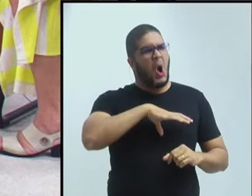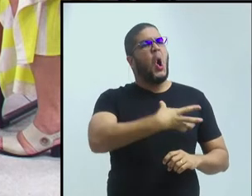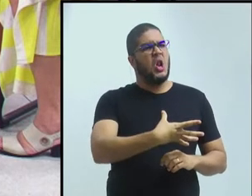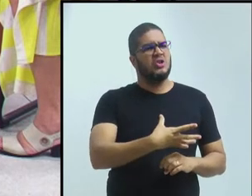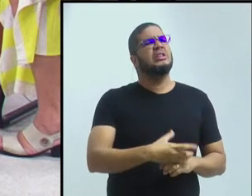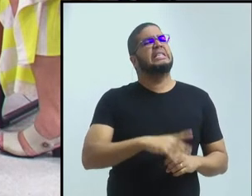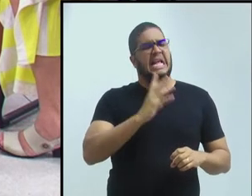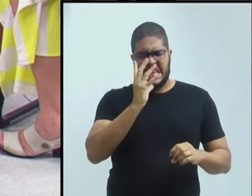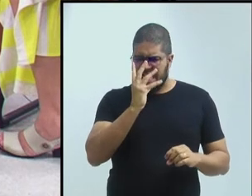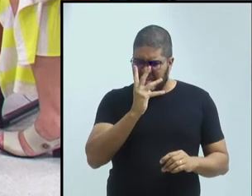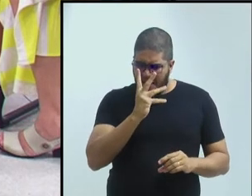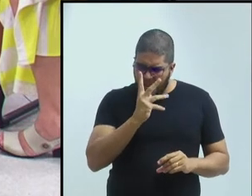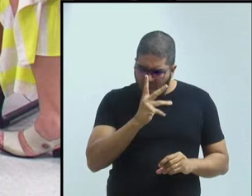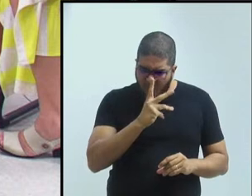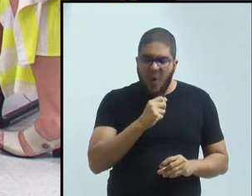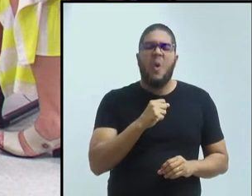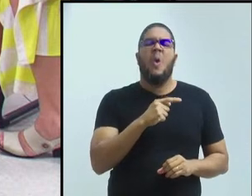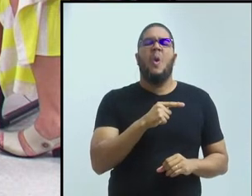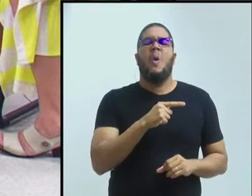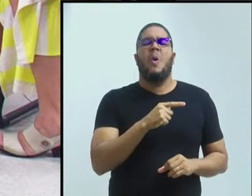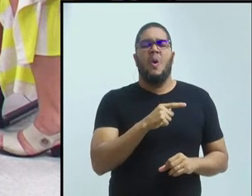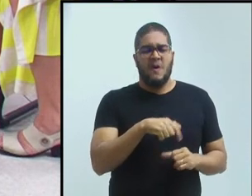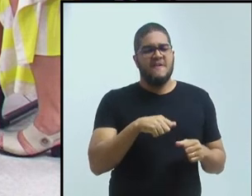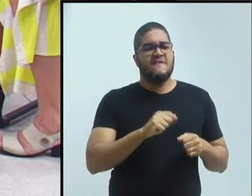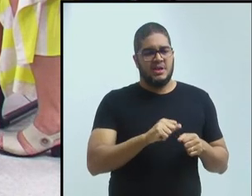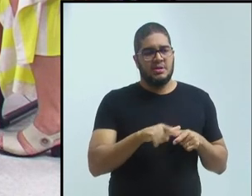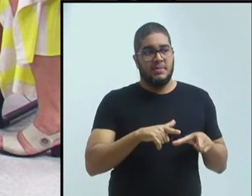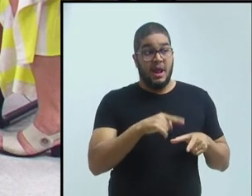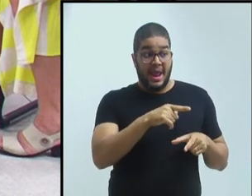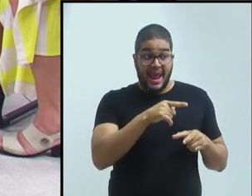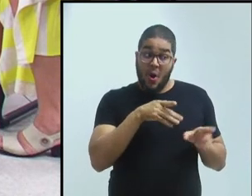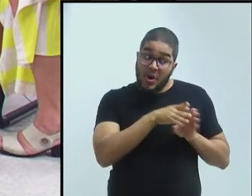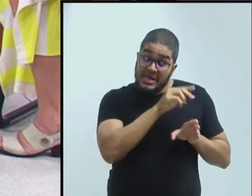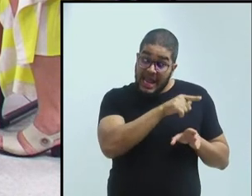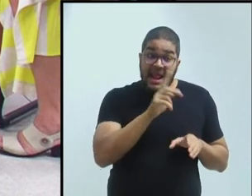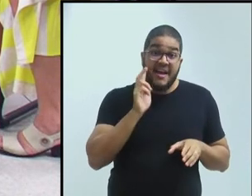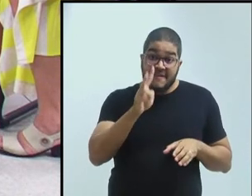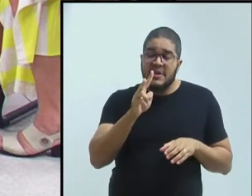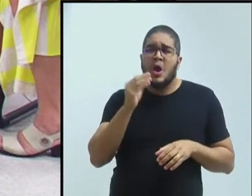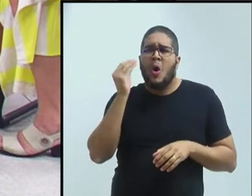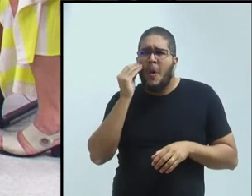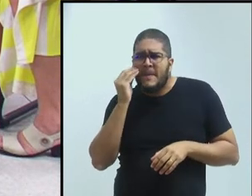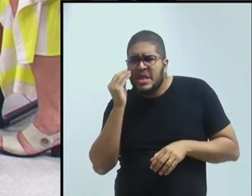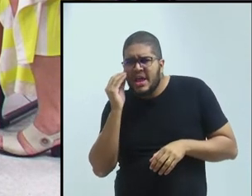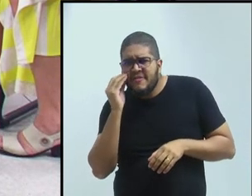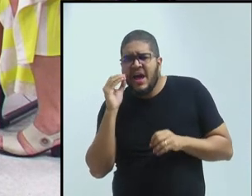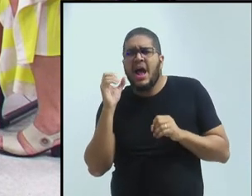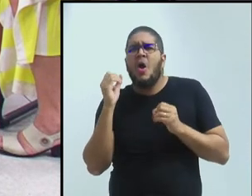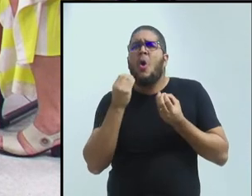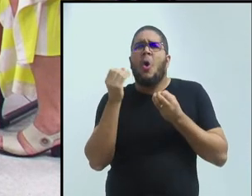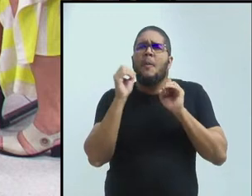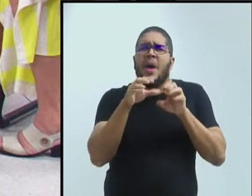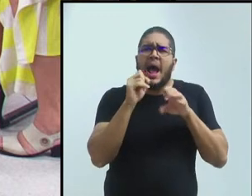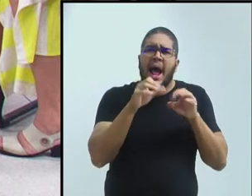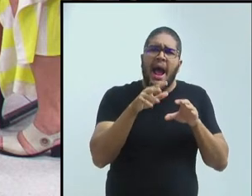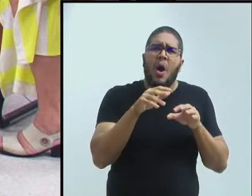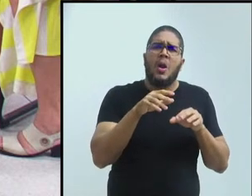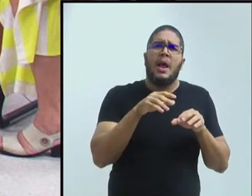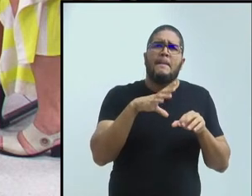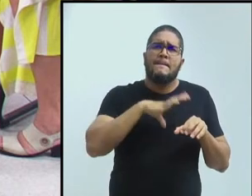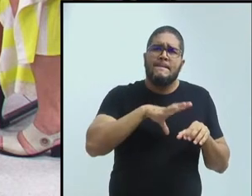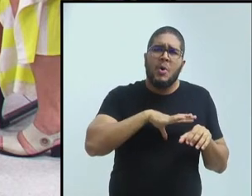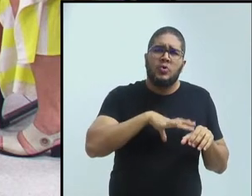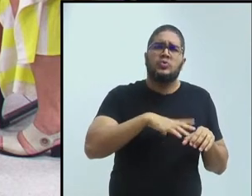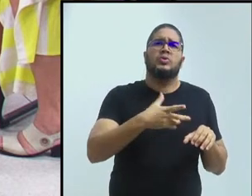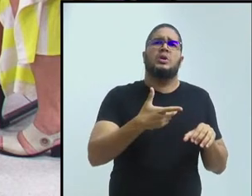orientei a ir observar aulas de português nas escolas e fazer um registro, uma descrição meio